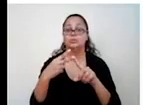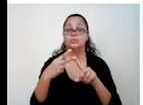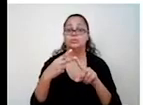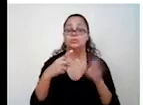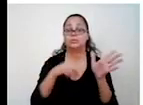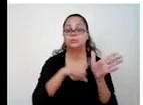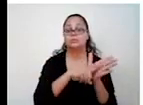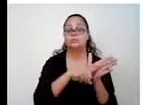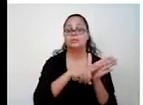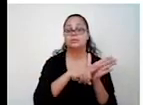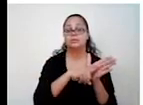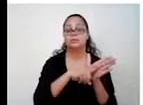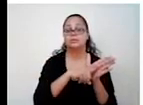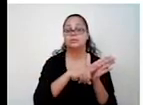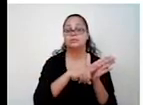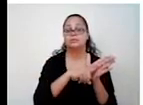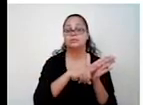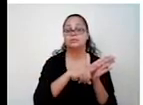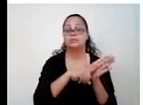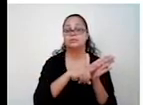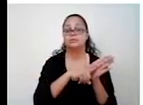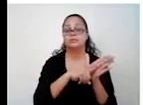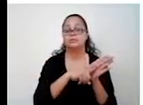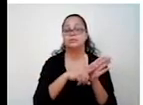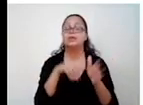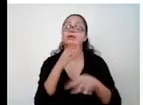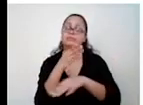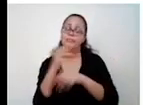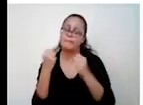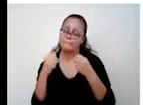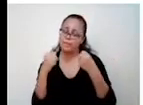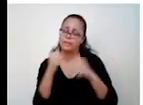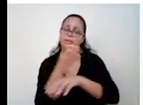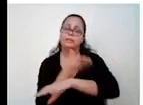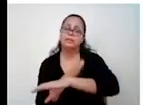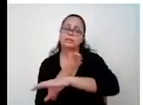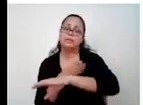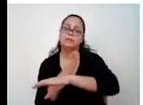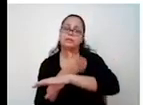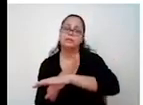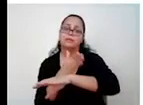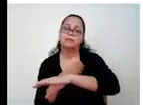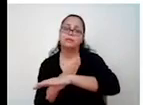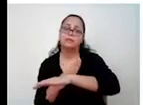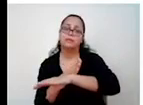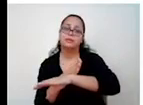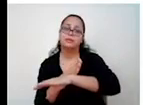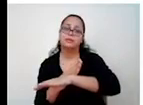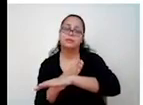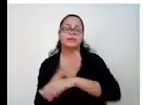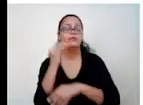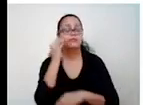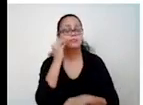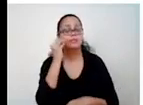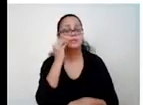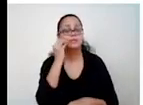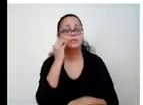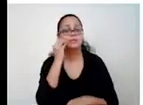Mas esse raciocínio é quando se estiverem mais treinados. Vamos imaginar que eu não sei esse do produto. Vamos testar.